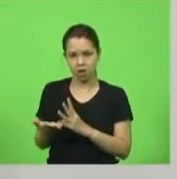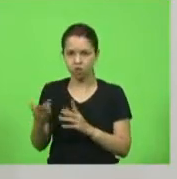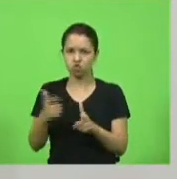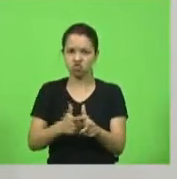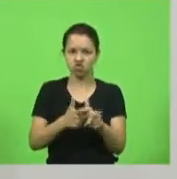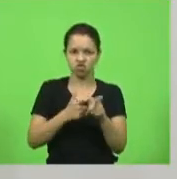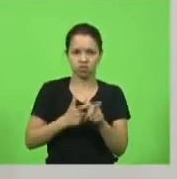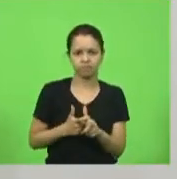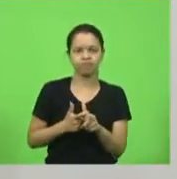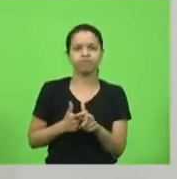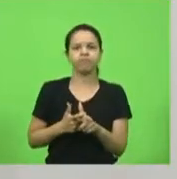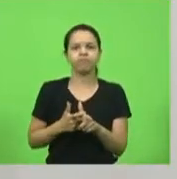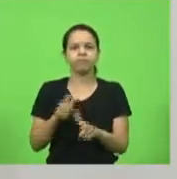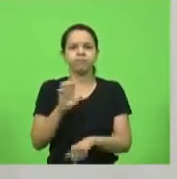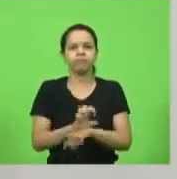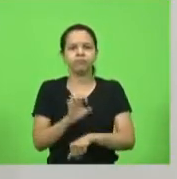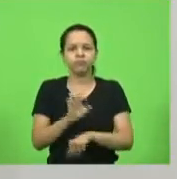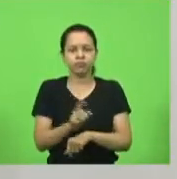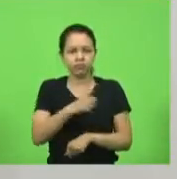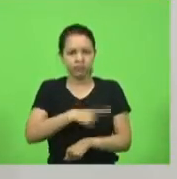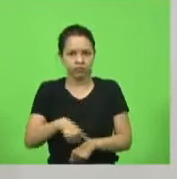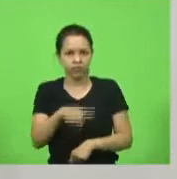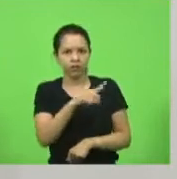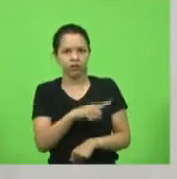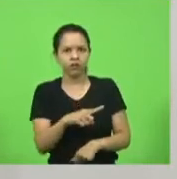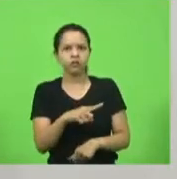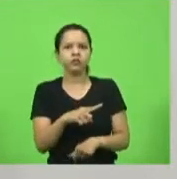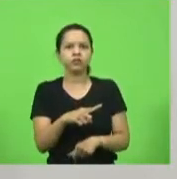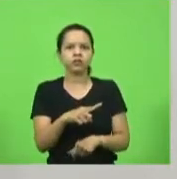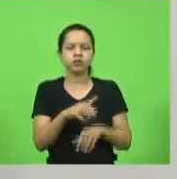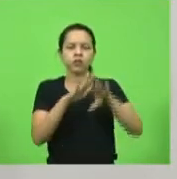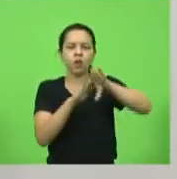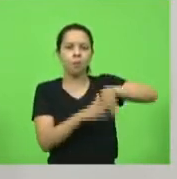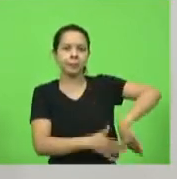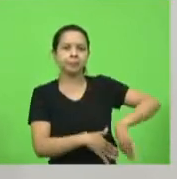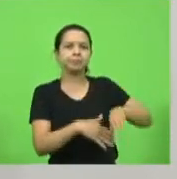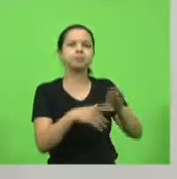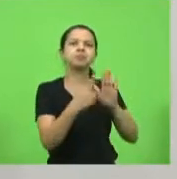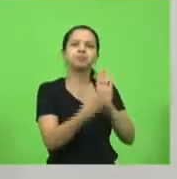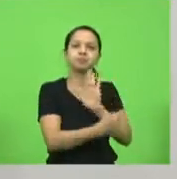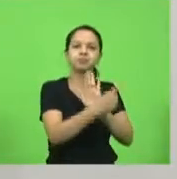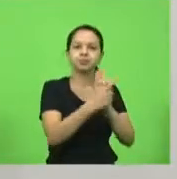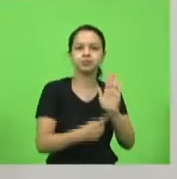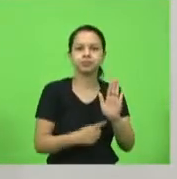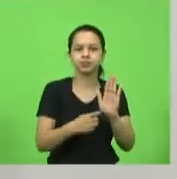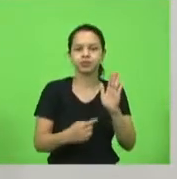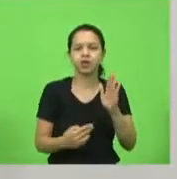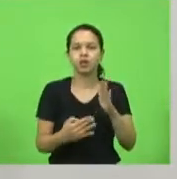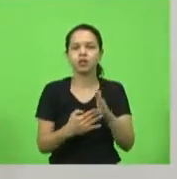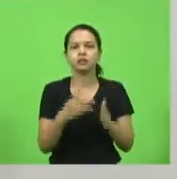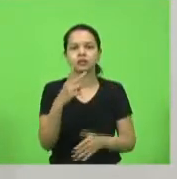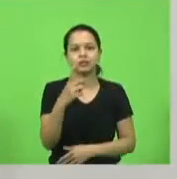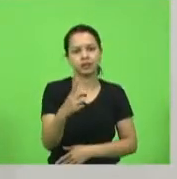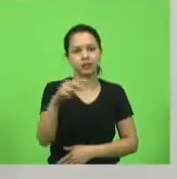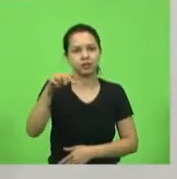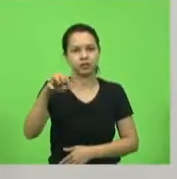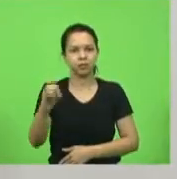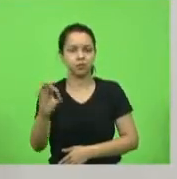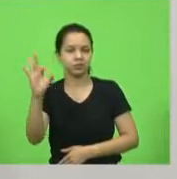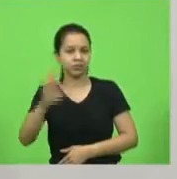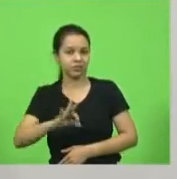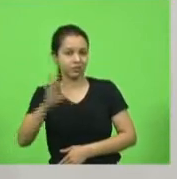estado que a gente possa derrubar um outro veto que fique sem até 70% a tarifa do esgoto